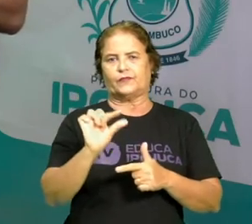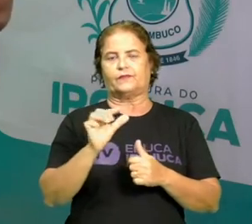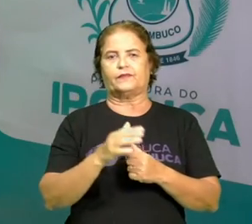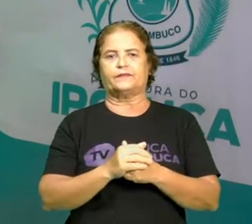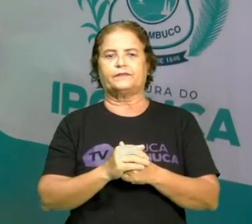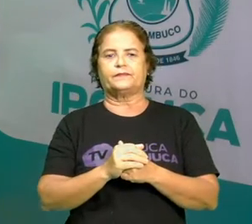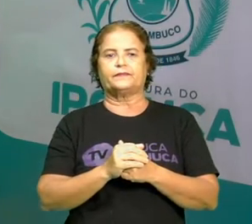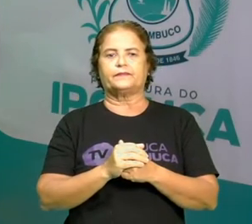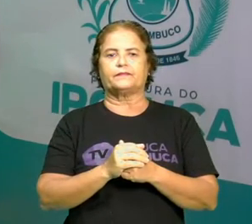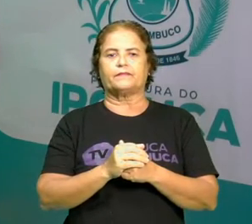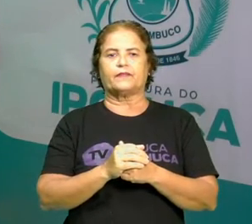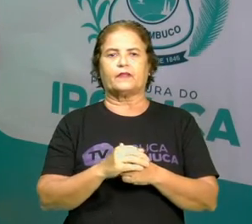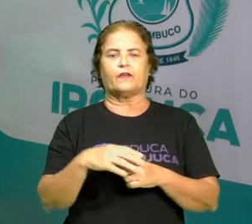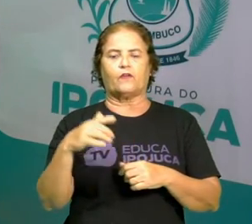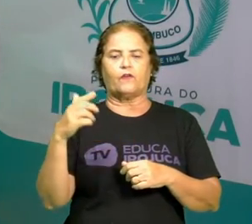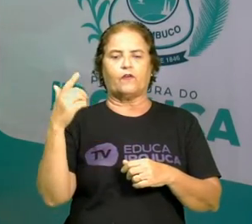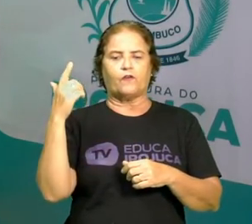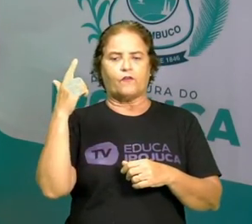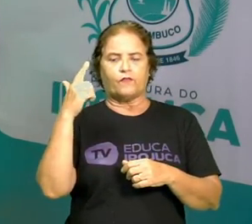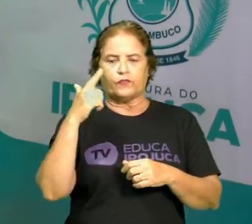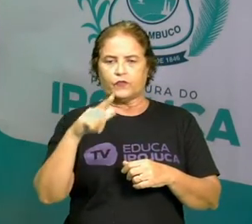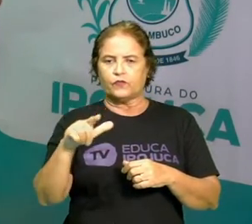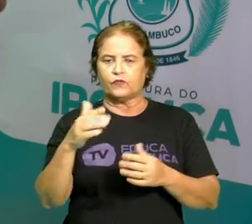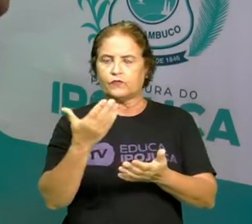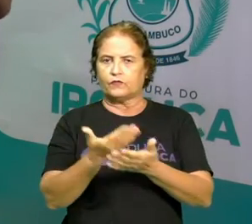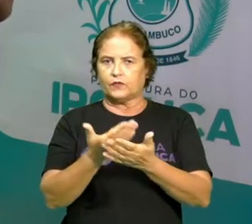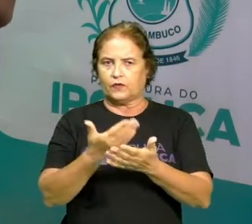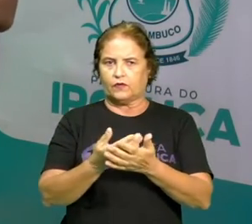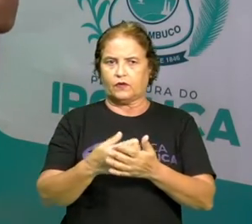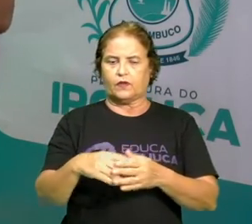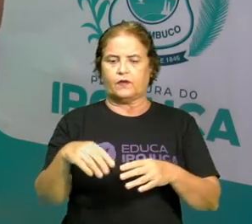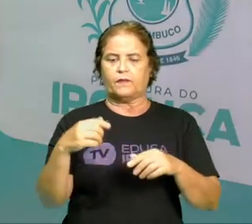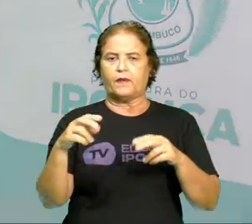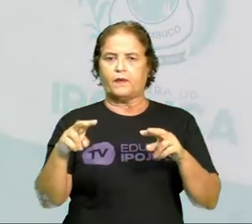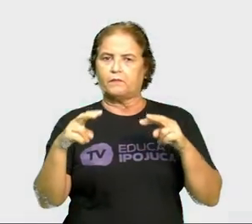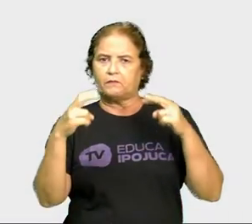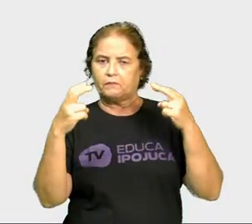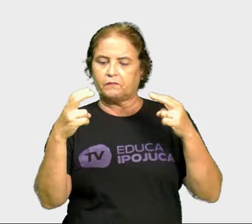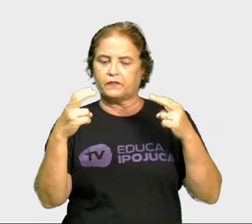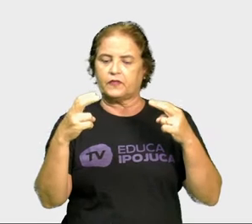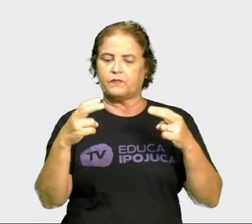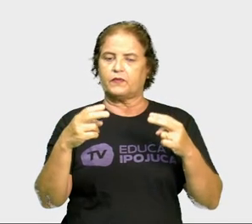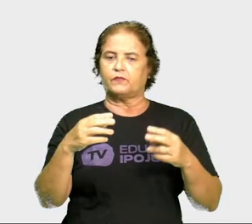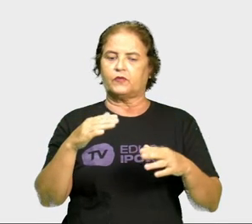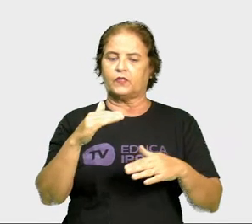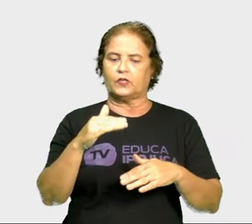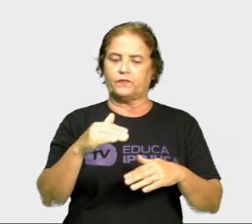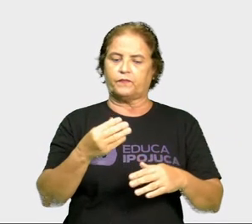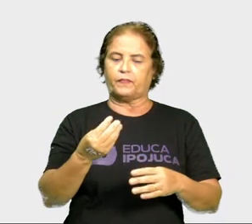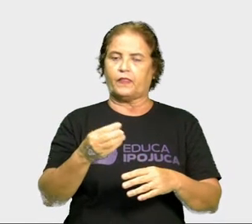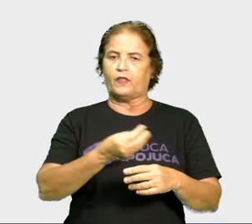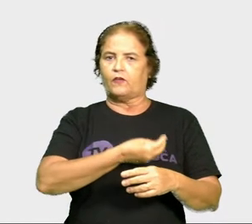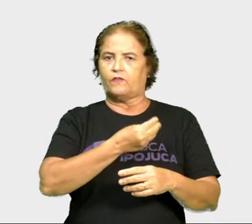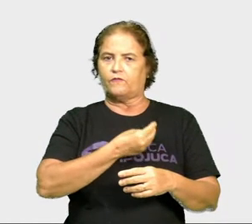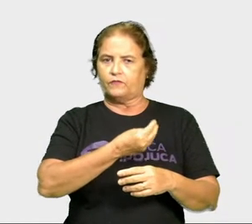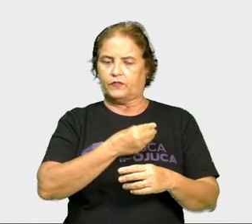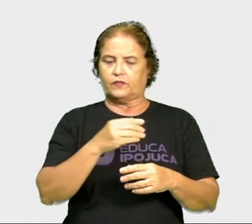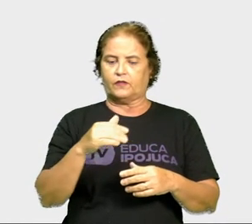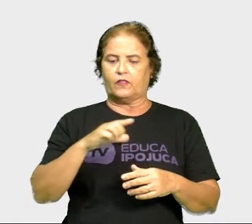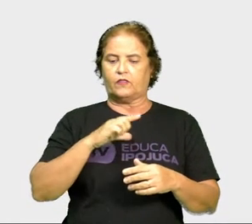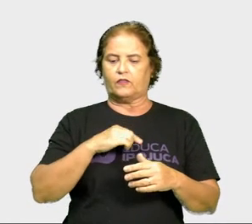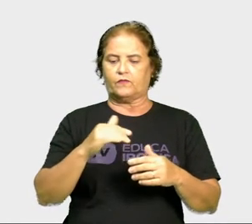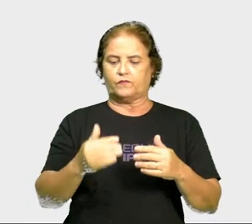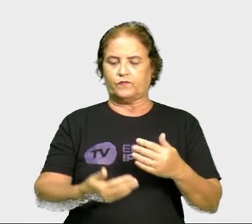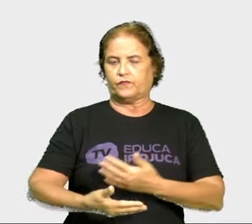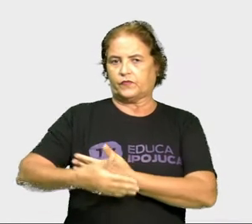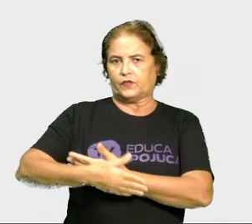Revisando a nossa aula, a gente pode perceber que as fases da vida, ela vai tendo a infância, a adolescência,